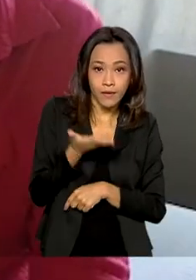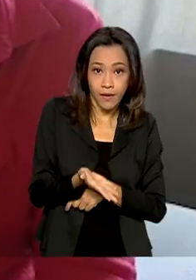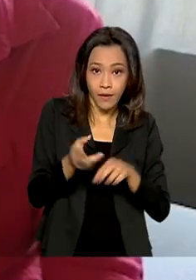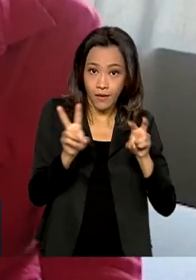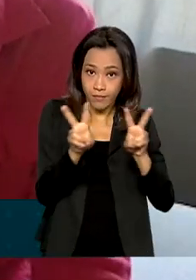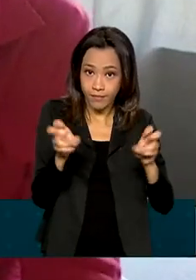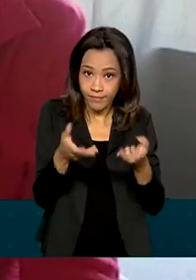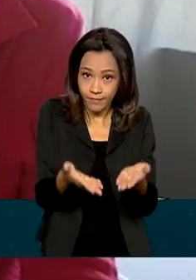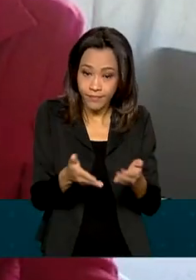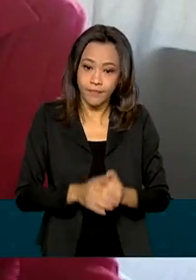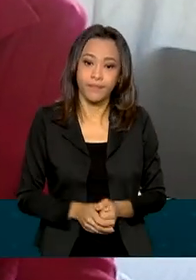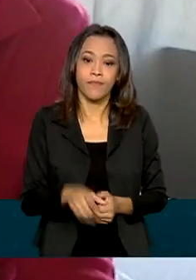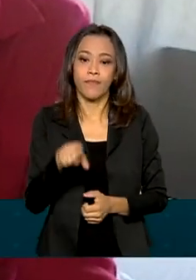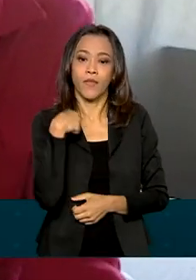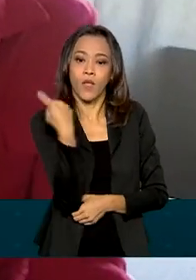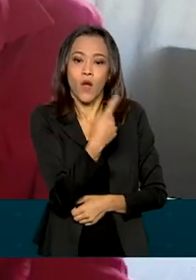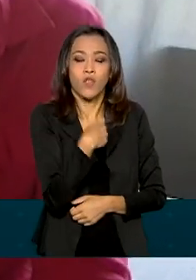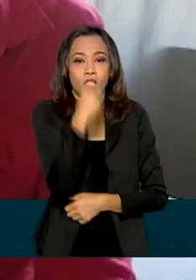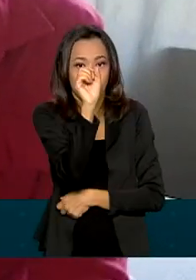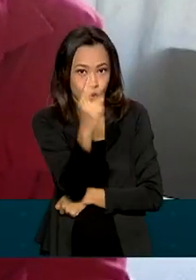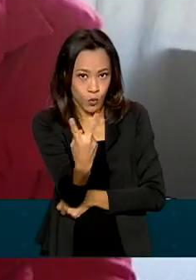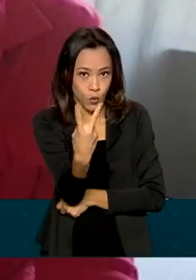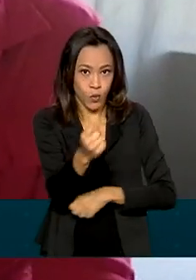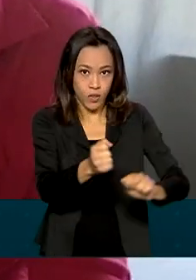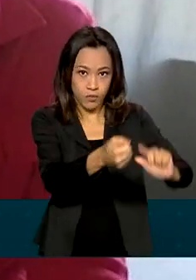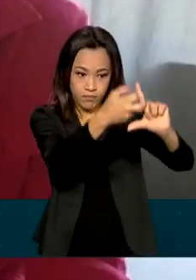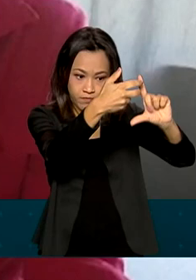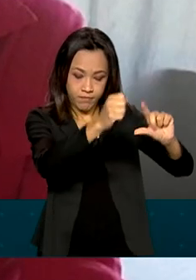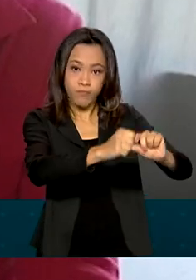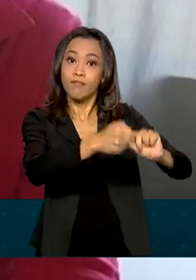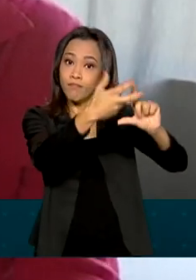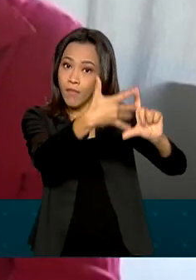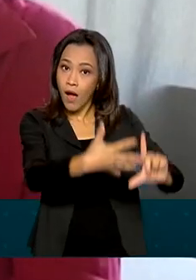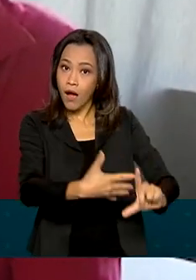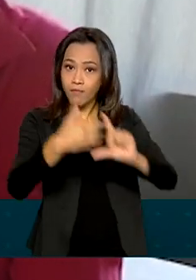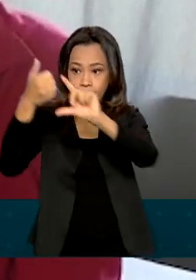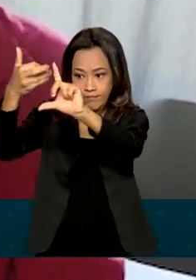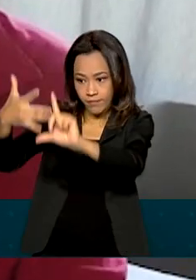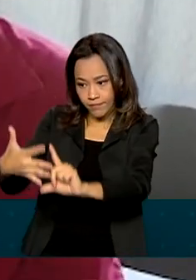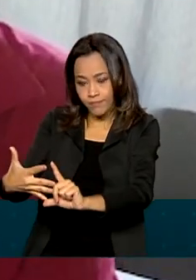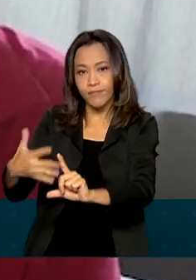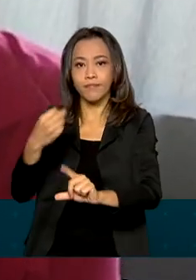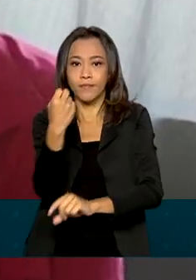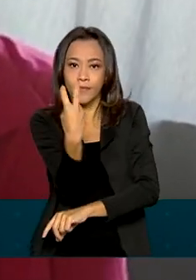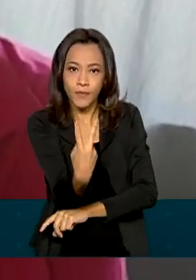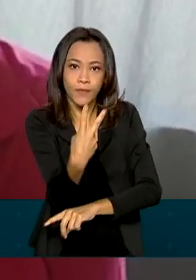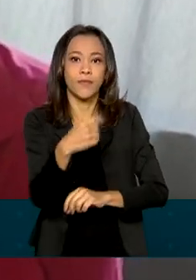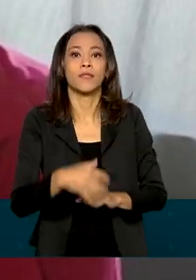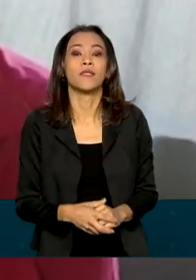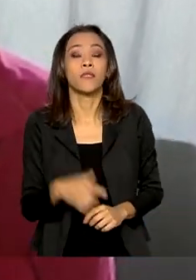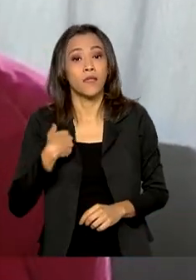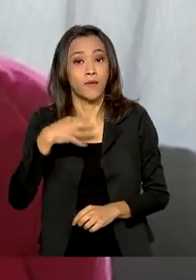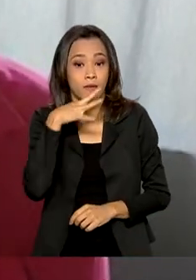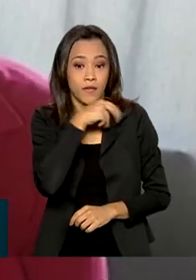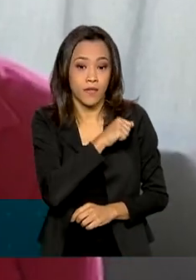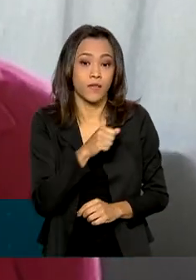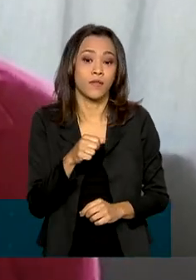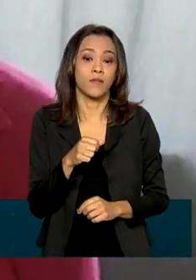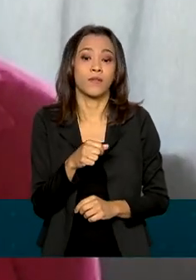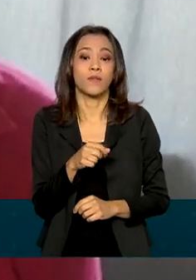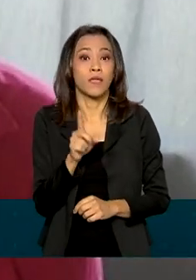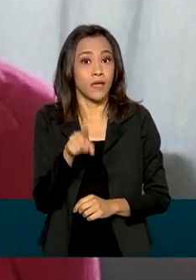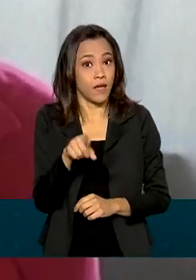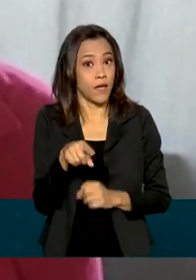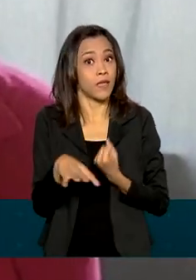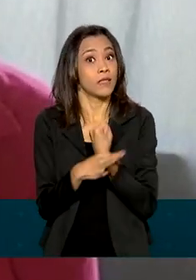opta por duas plataformas de streaming, que eu acho que é um meio mais